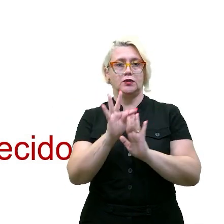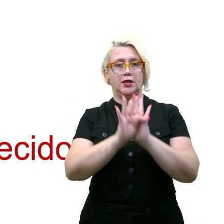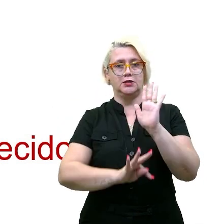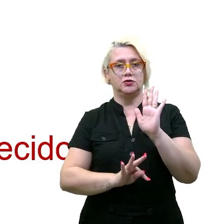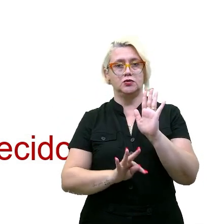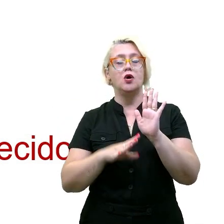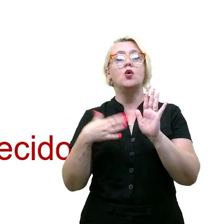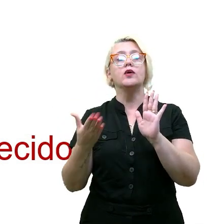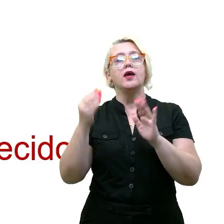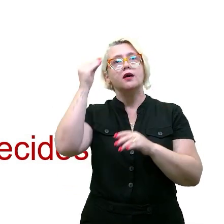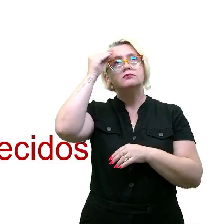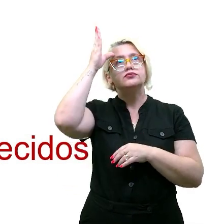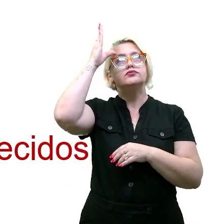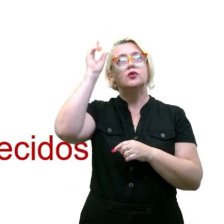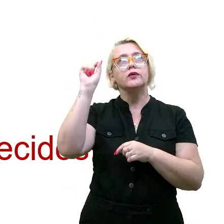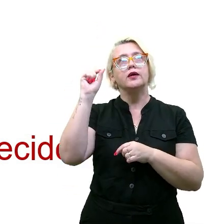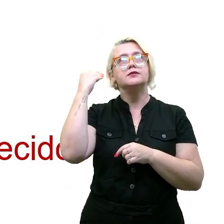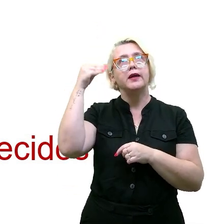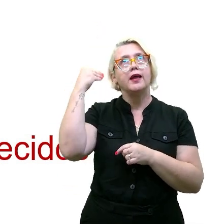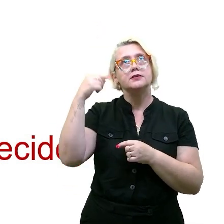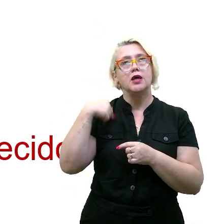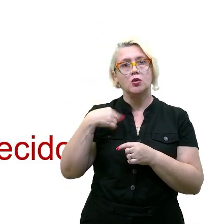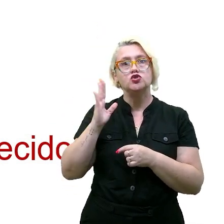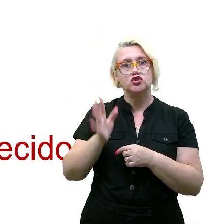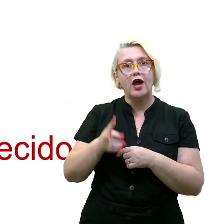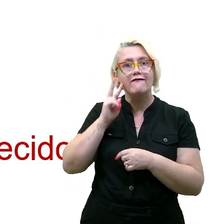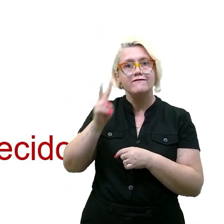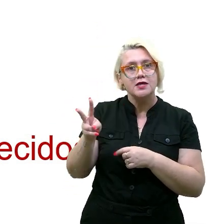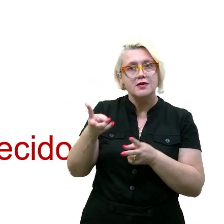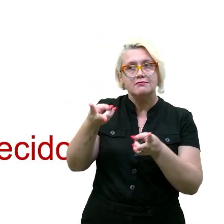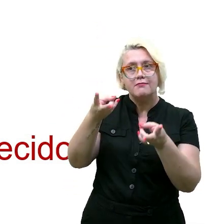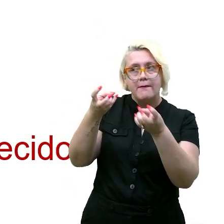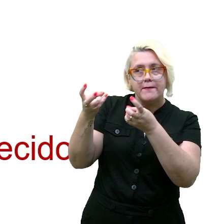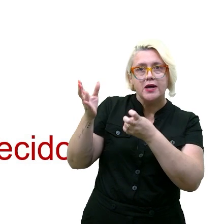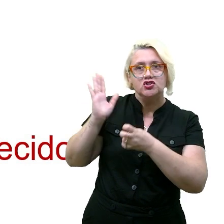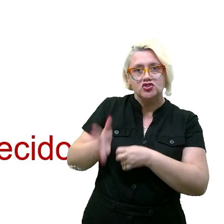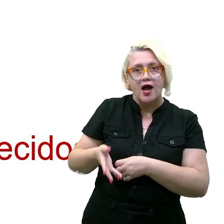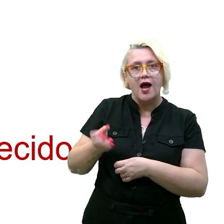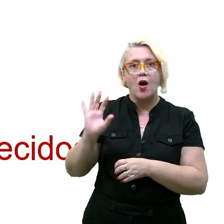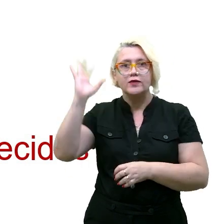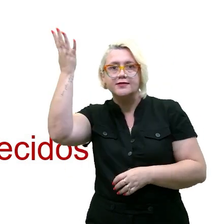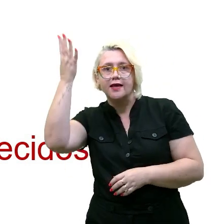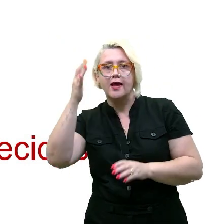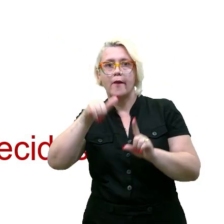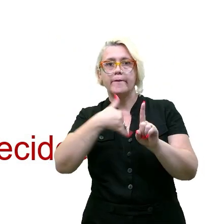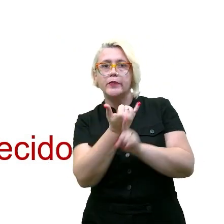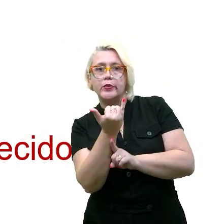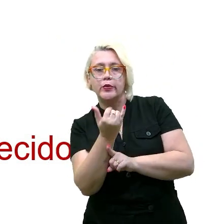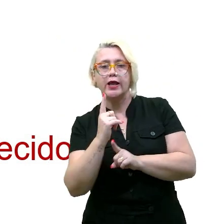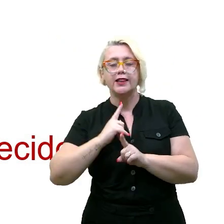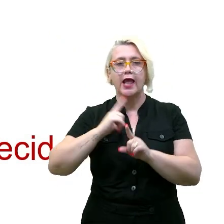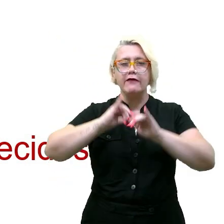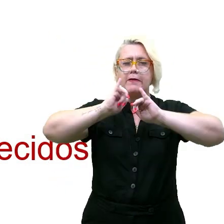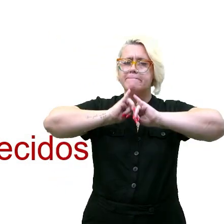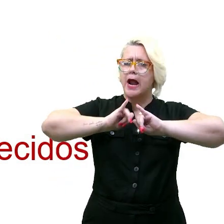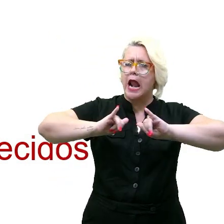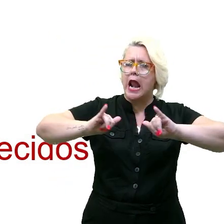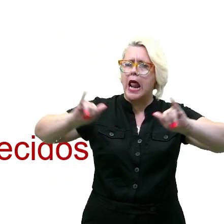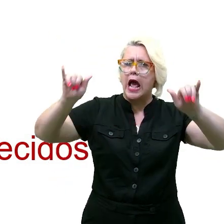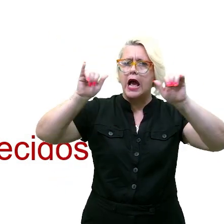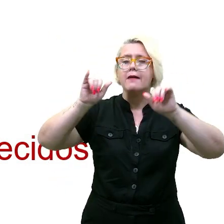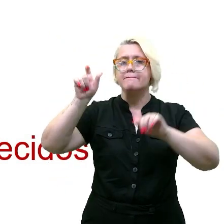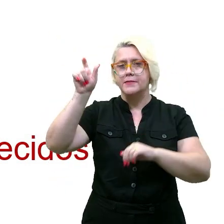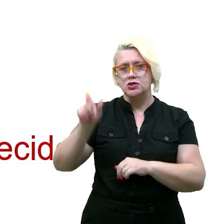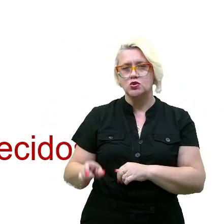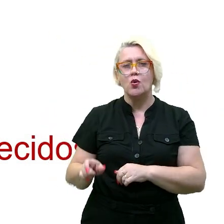repertórios que eu posso usar? Eu conheço algum caso famoso, assim, sobre bullying, que teve, que a pessoa